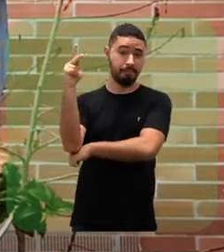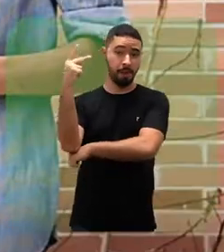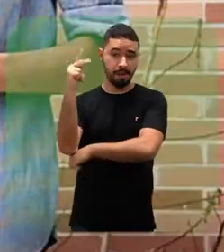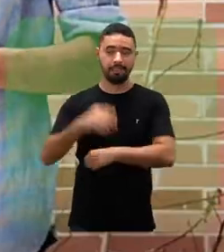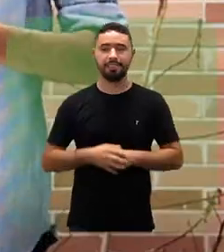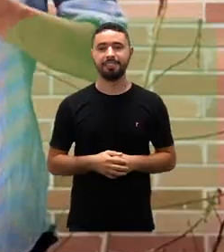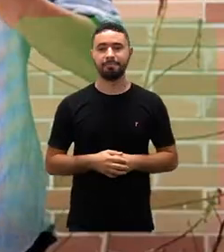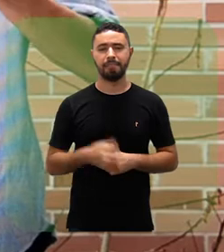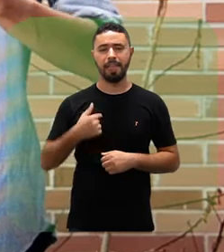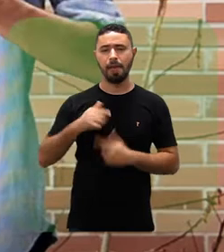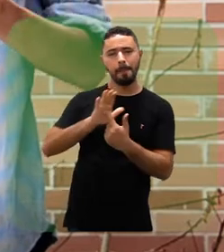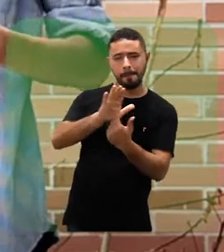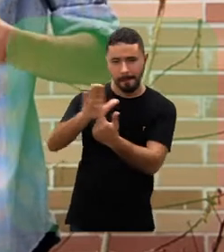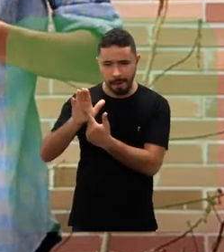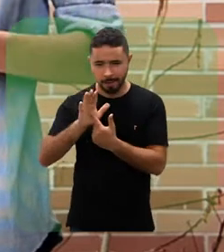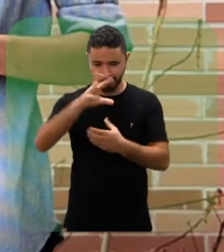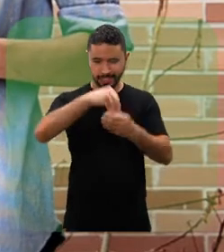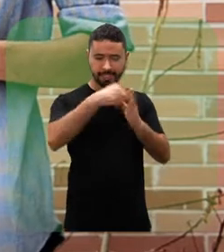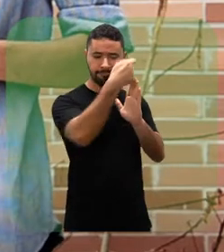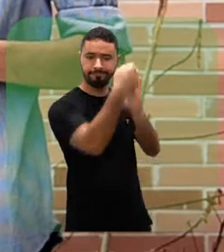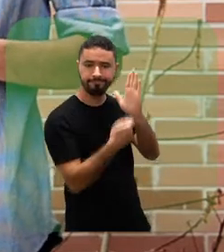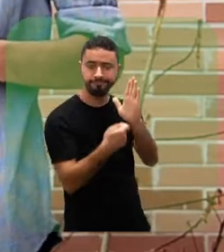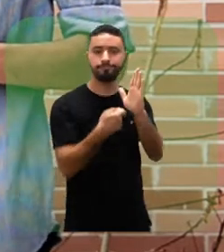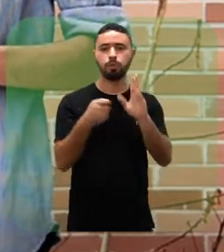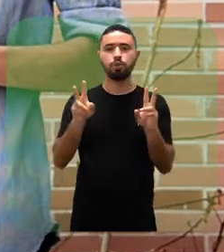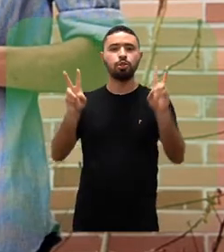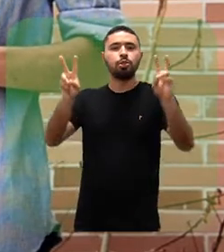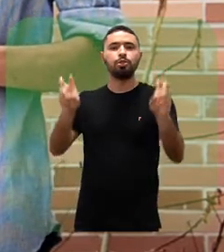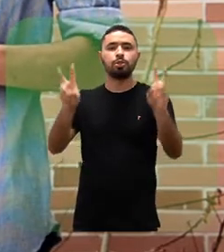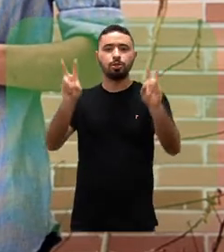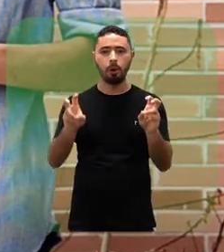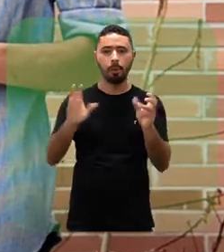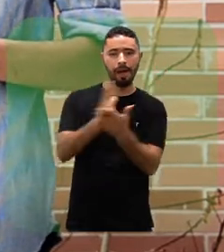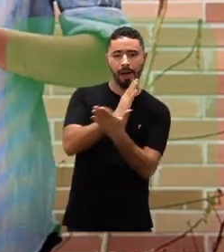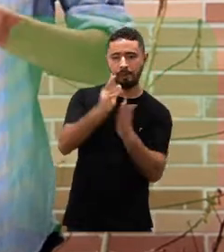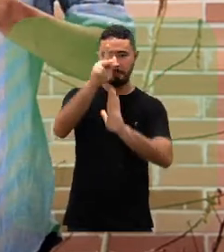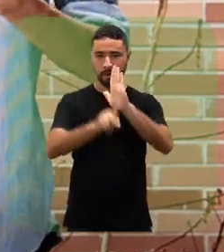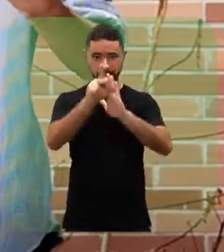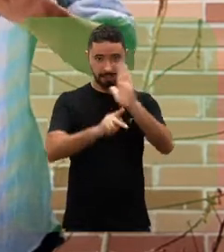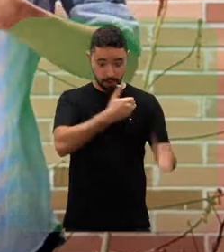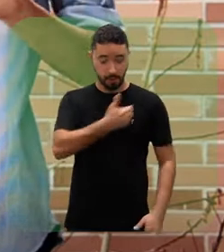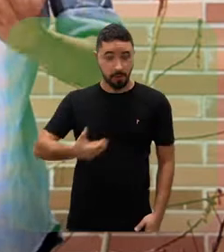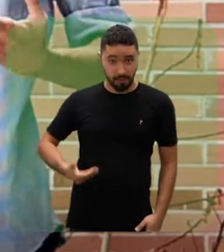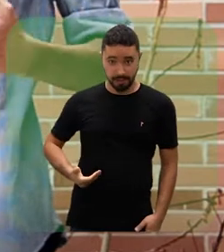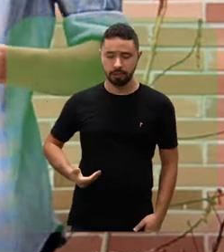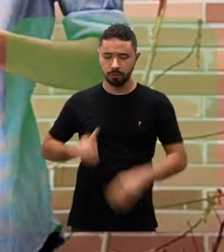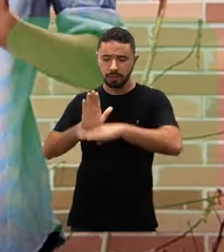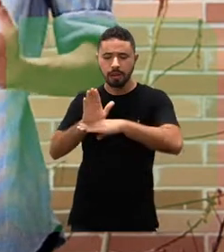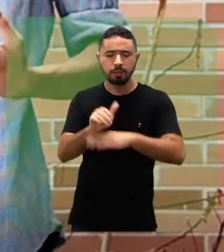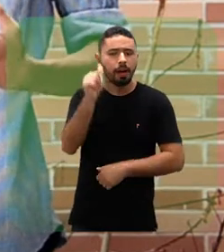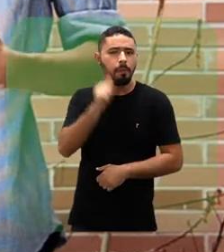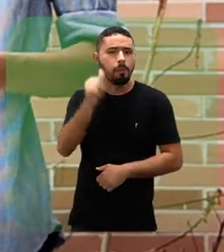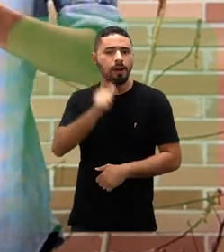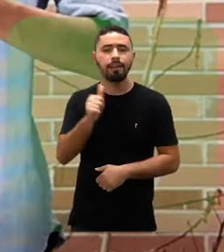Paulista. E aí eu trago algumas abordagens dentro da redação sobre alguns projetos governamentais que